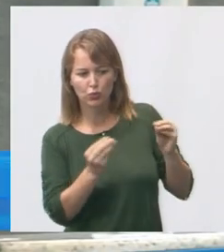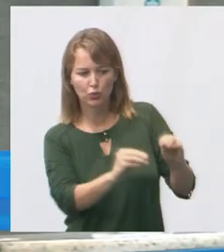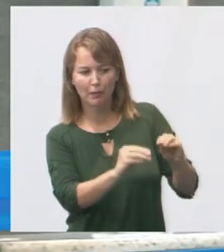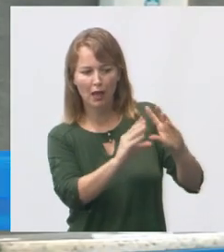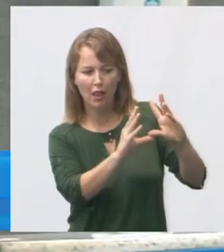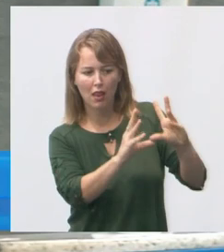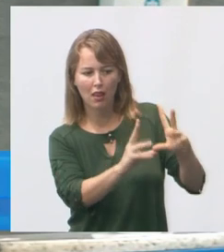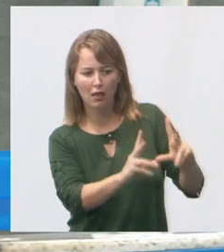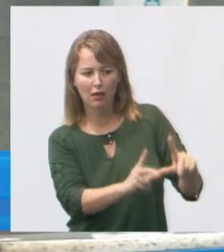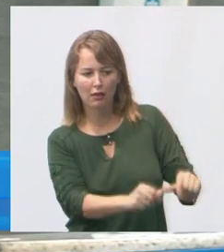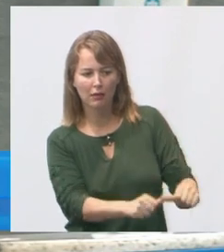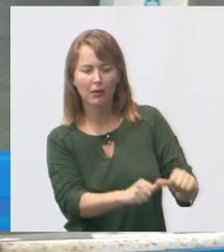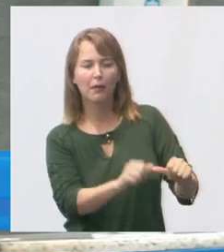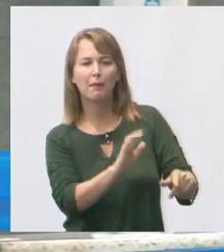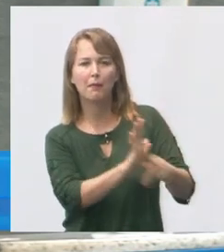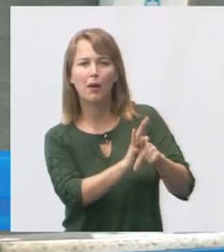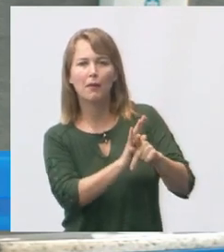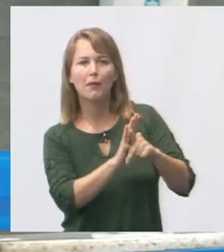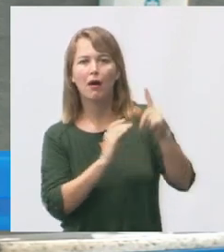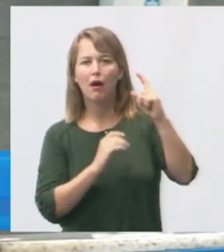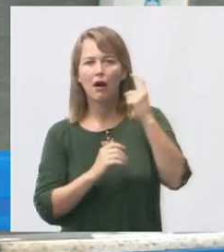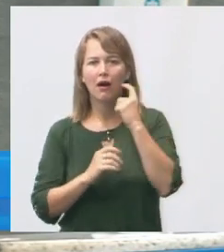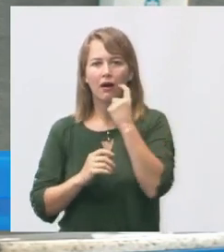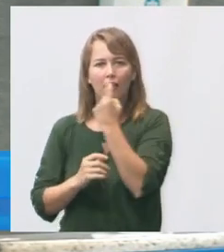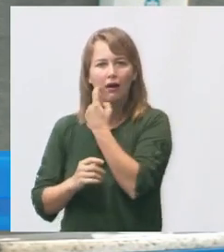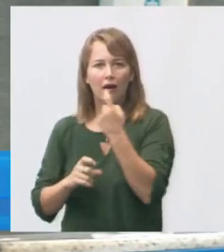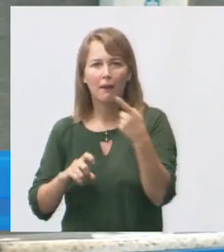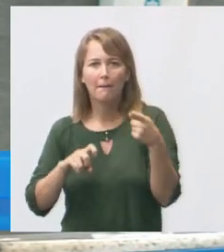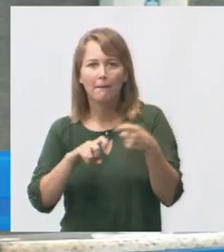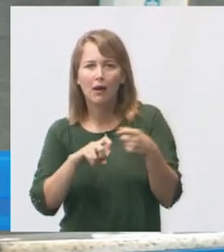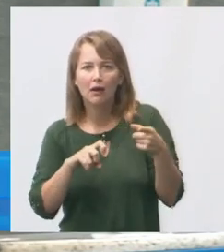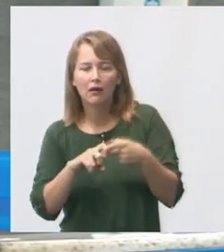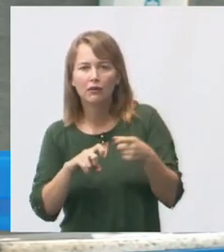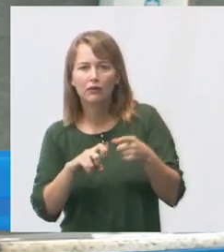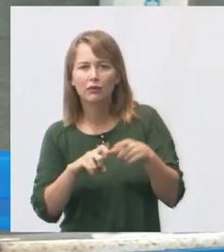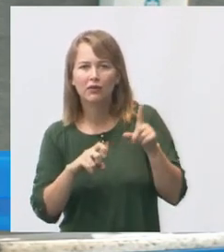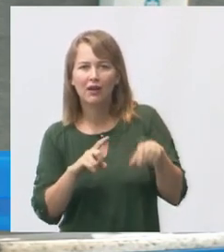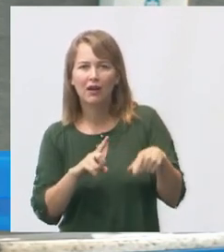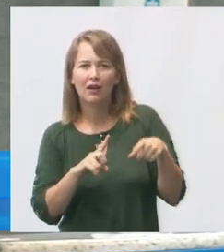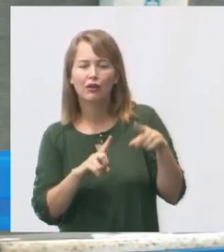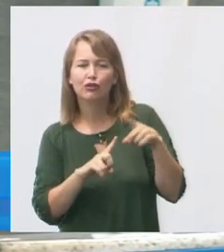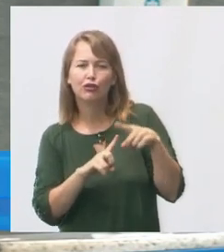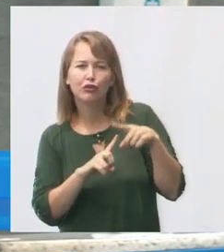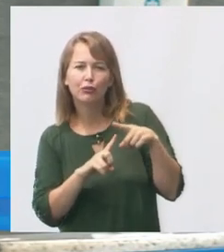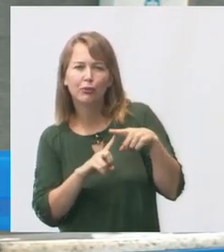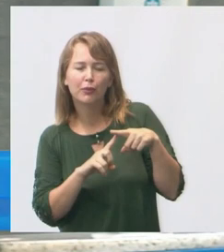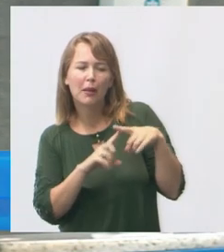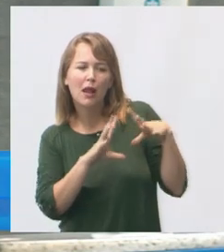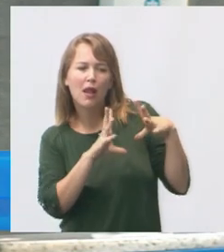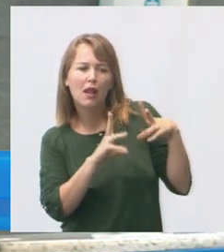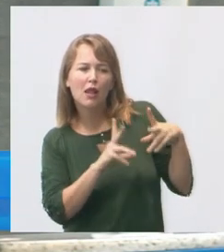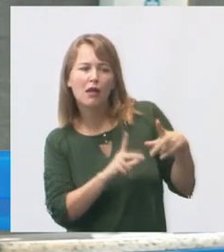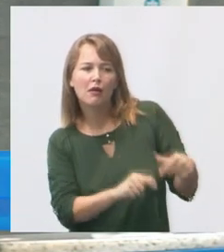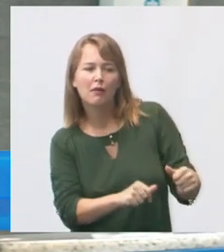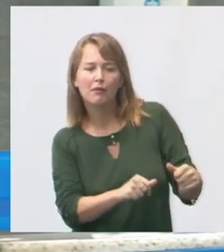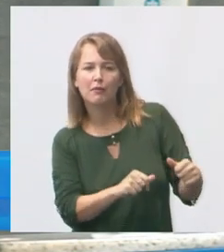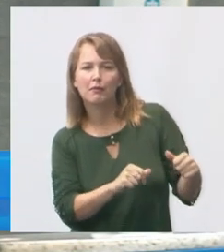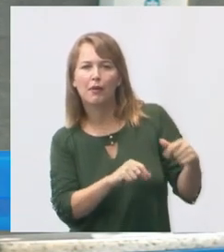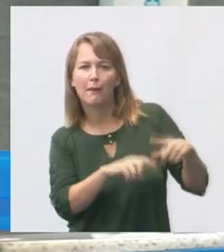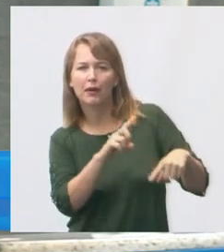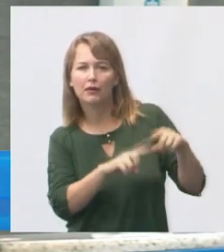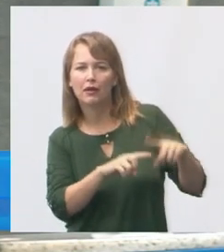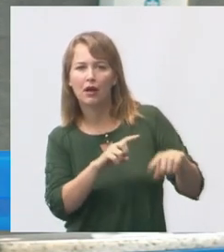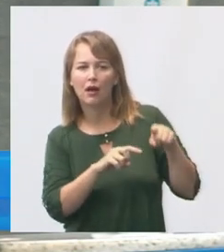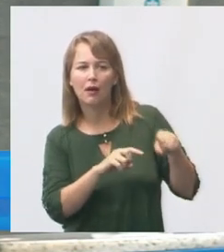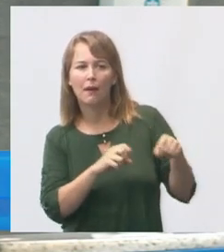a dia odontológico dos médicos então isso é tipo um estelerizador então esse equipamento ele